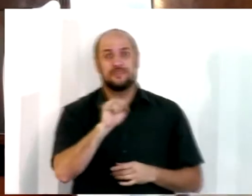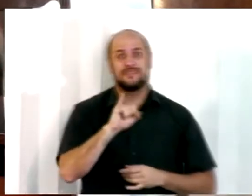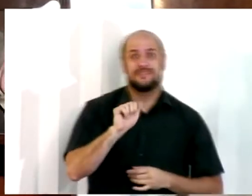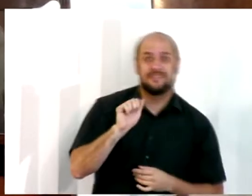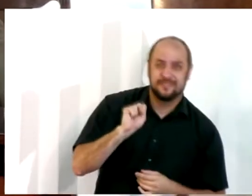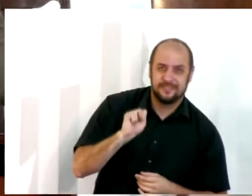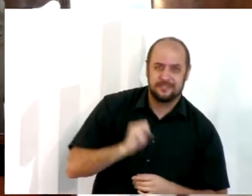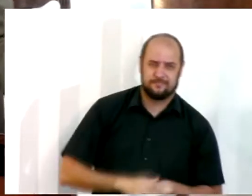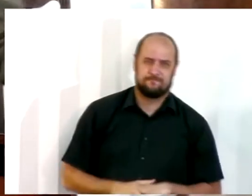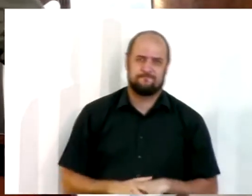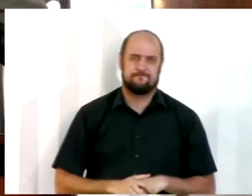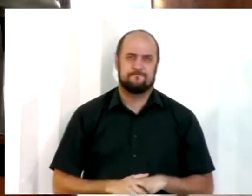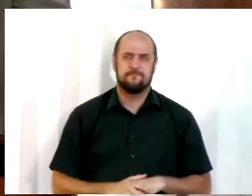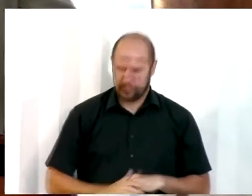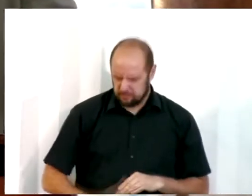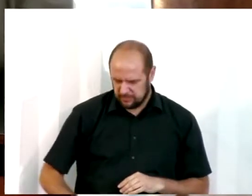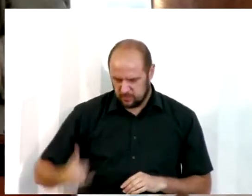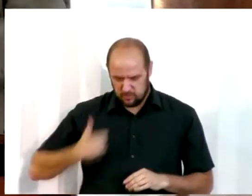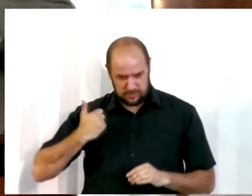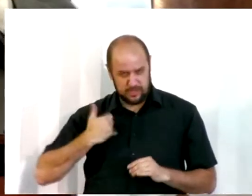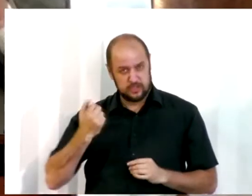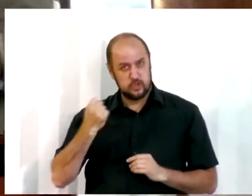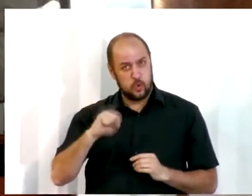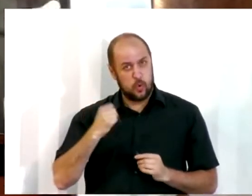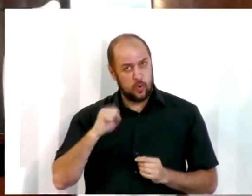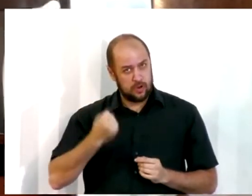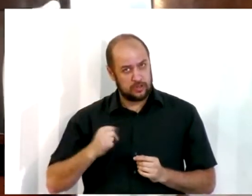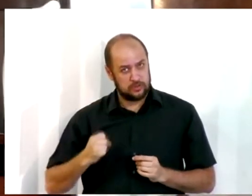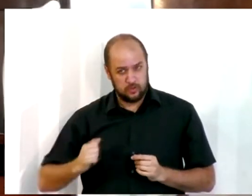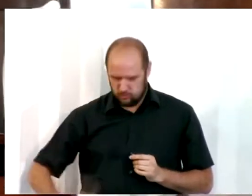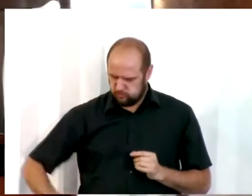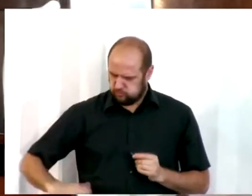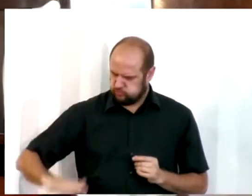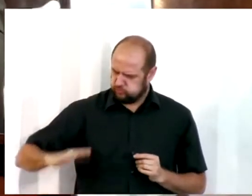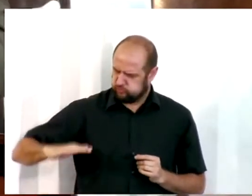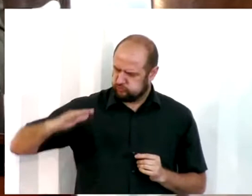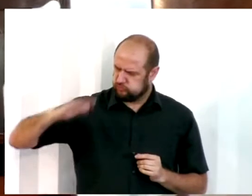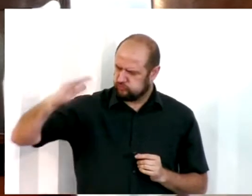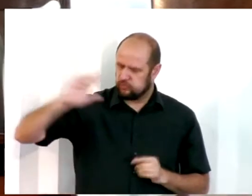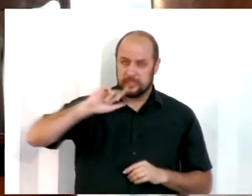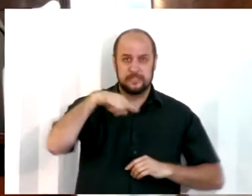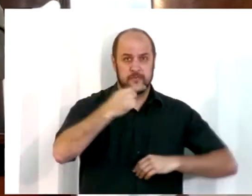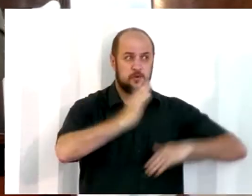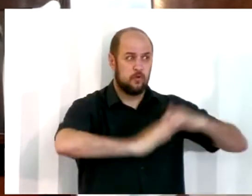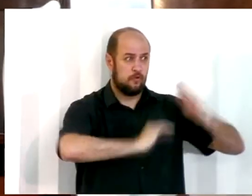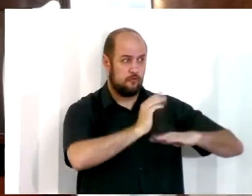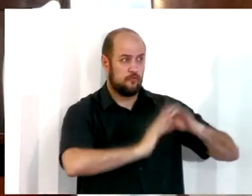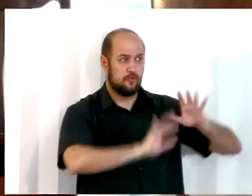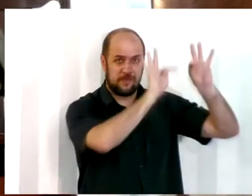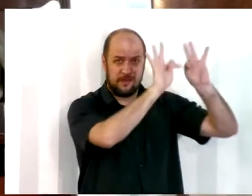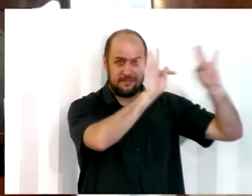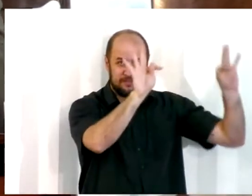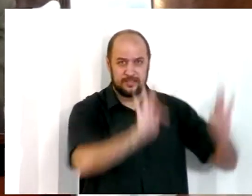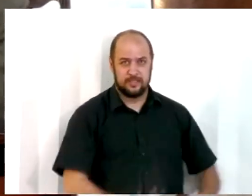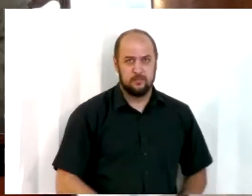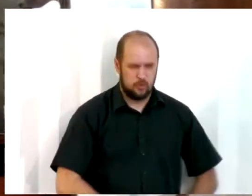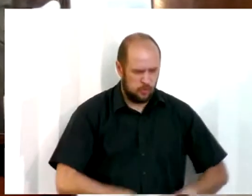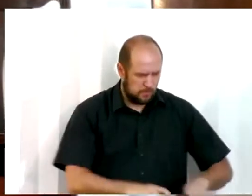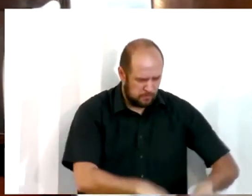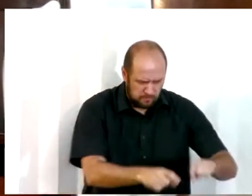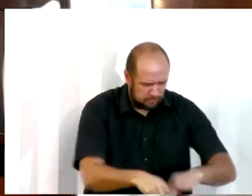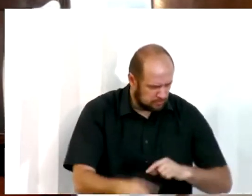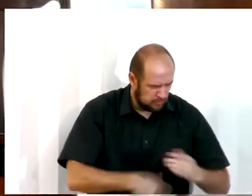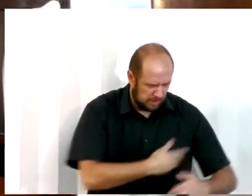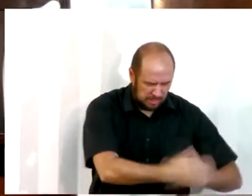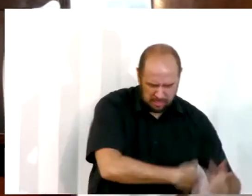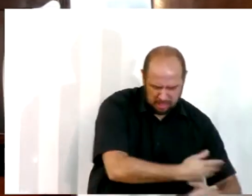Aquele menino que começa a reinar com oito anos e vai crescendo, chega uma hora que eles vão reformar o templo e começam a revirar os escombros do templo.